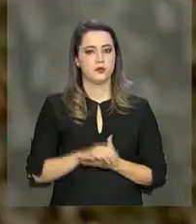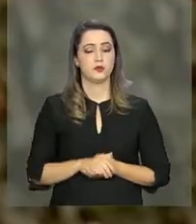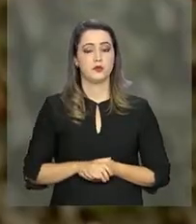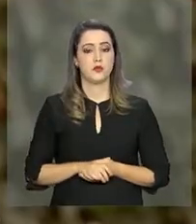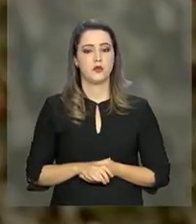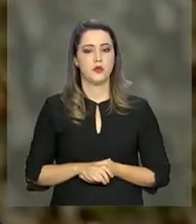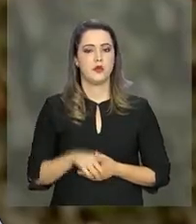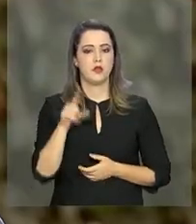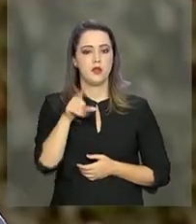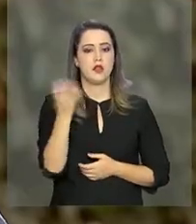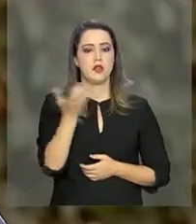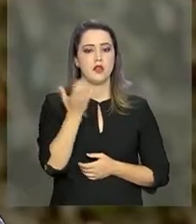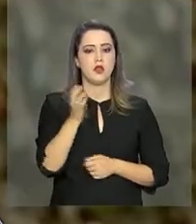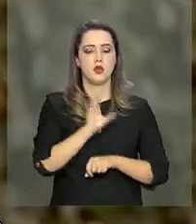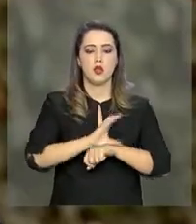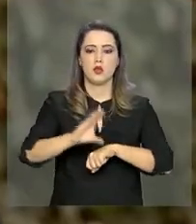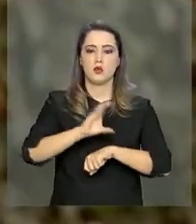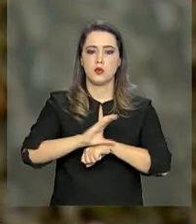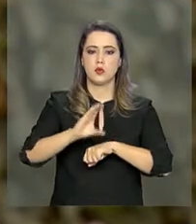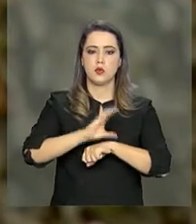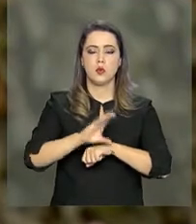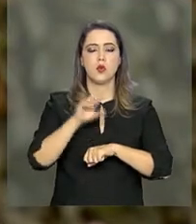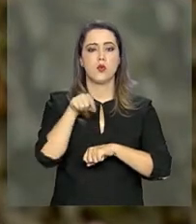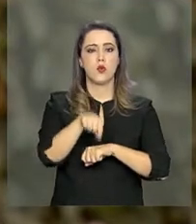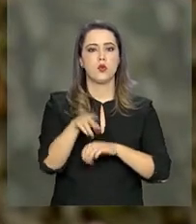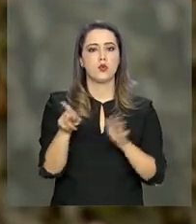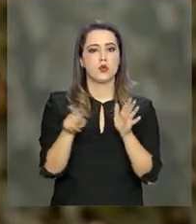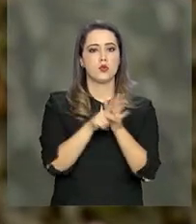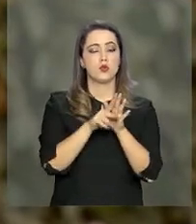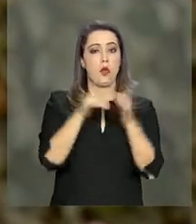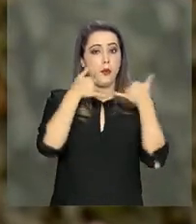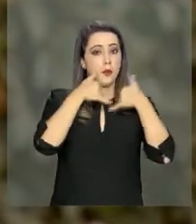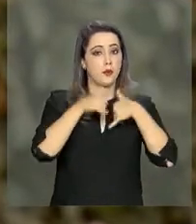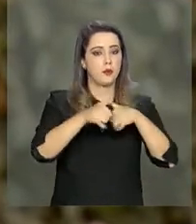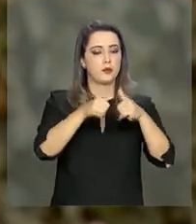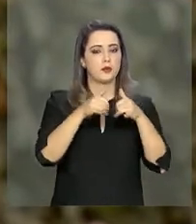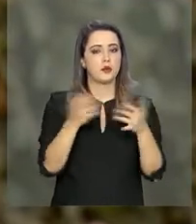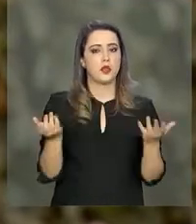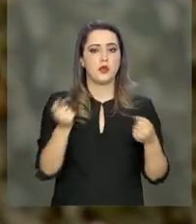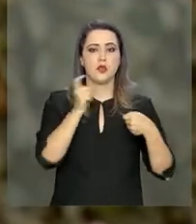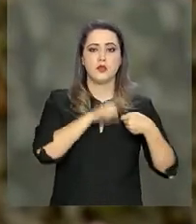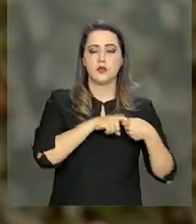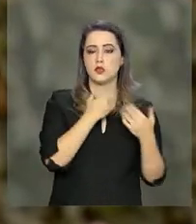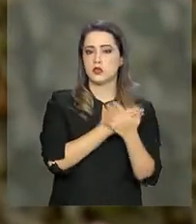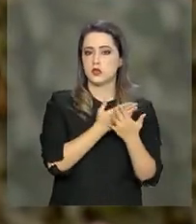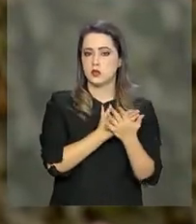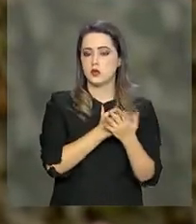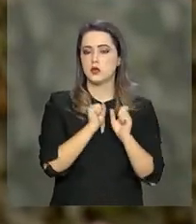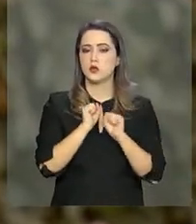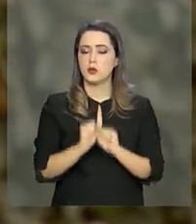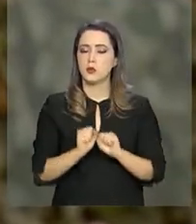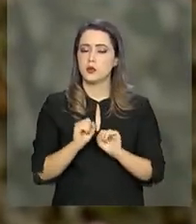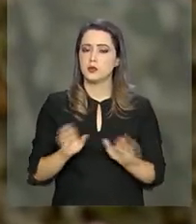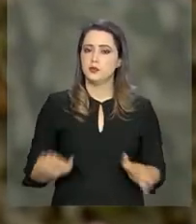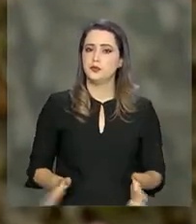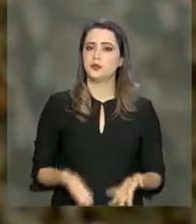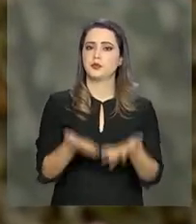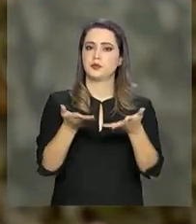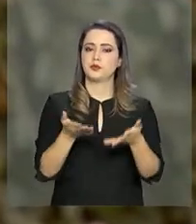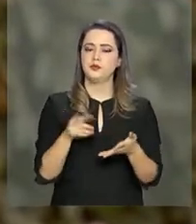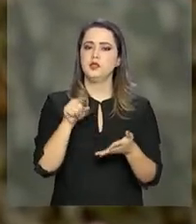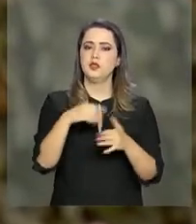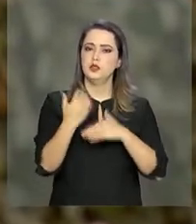curso técnico em eletricidade, é um sonho de infância. E agora, voltando a estudar, isso vai me dar oportunidade